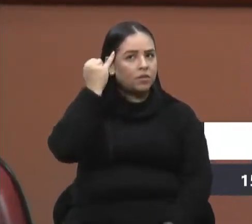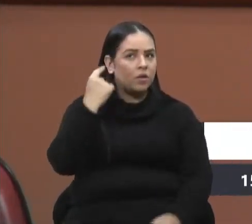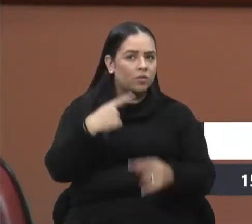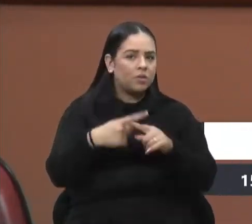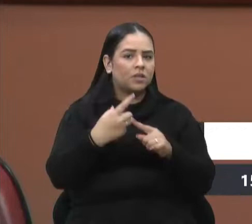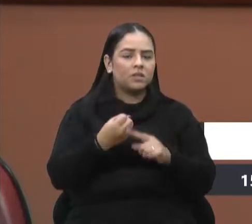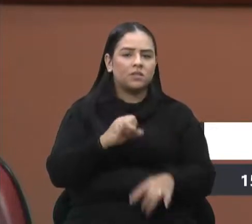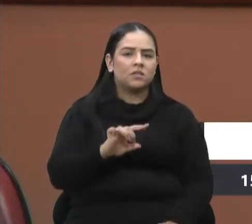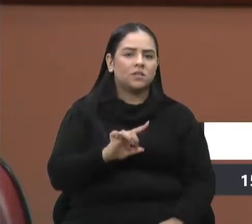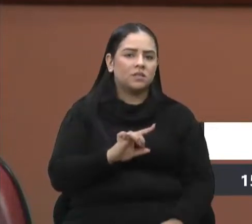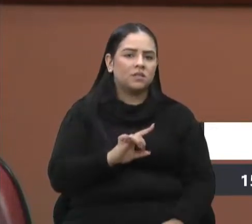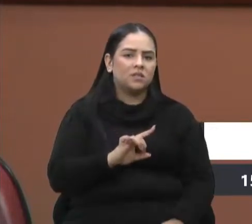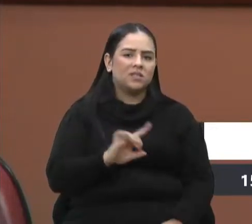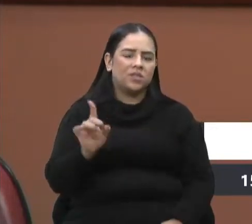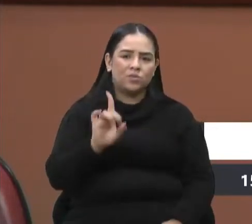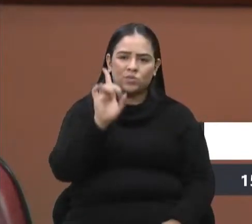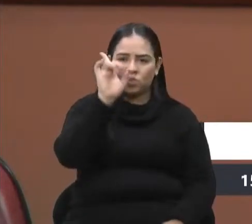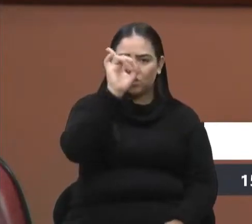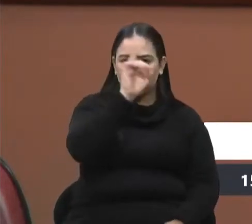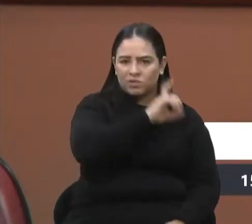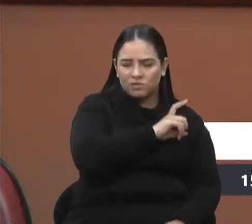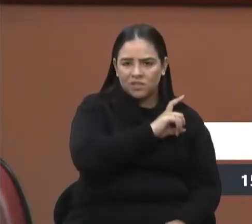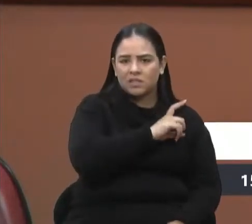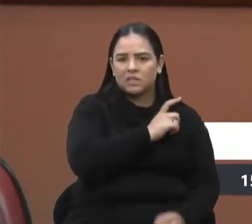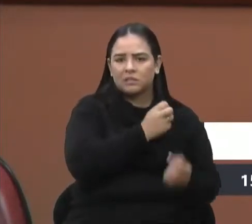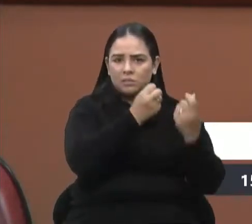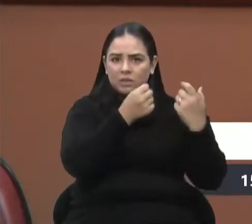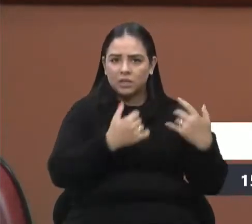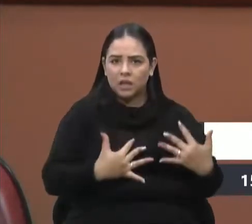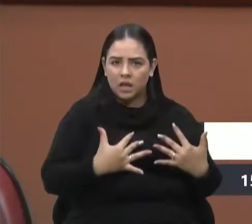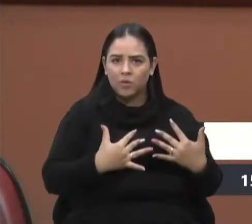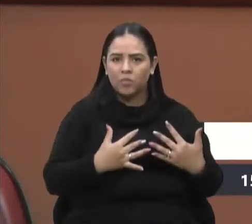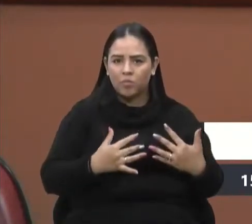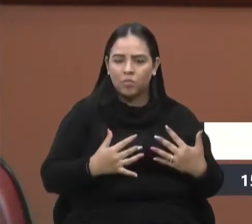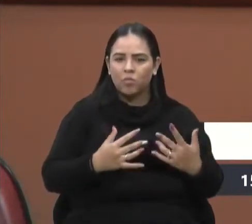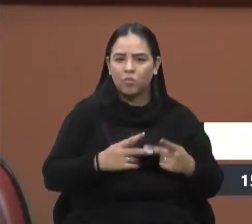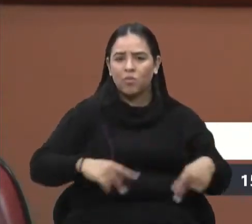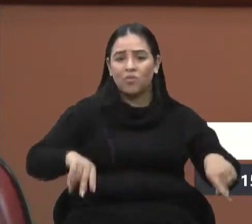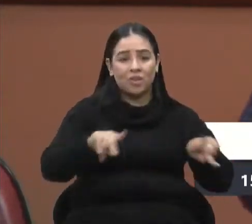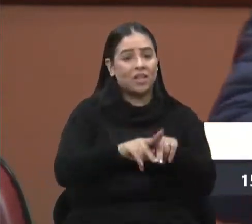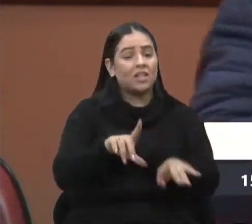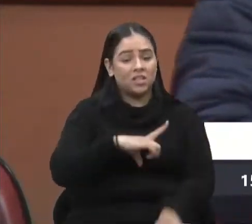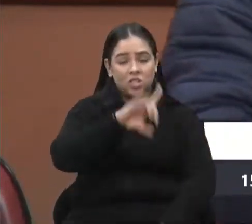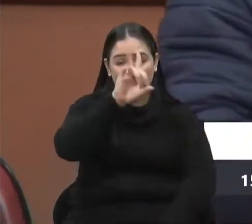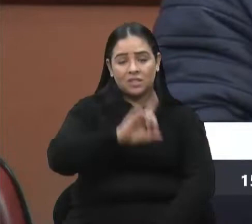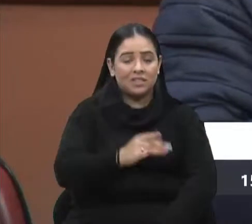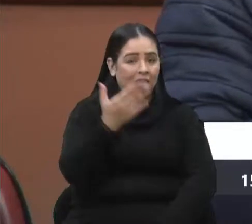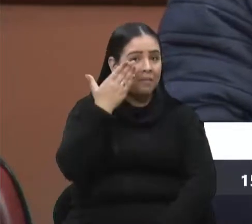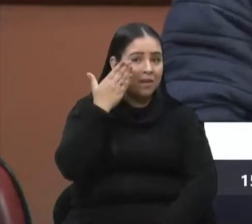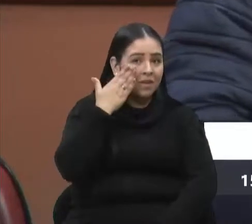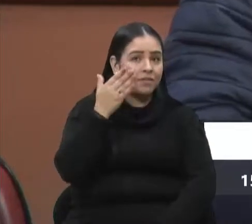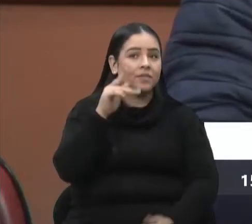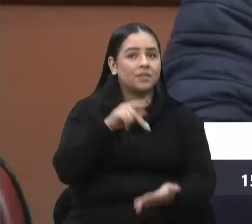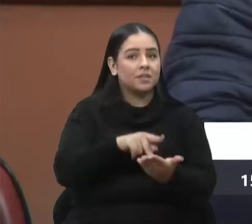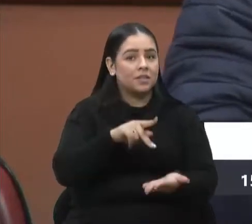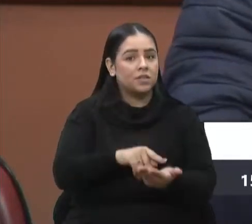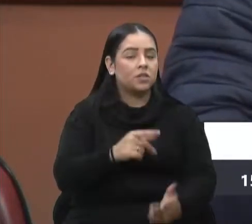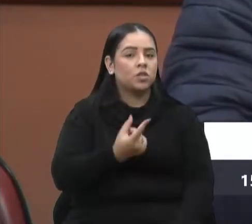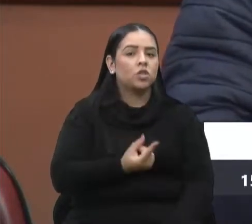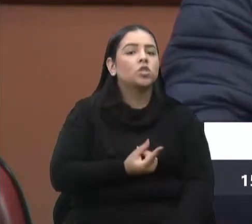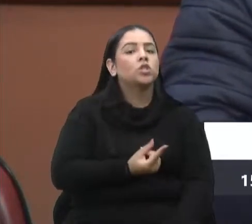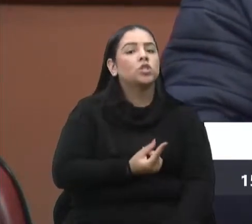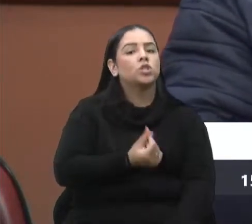senão fica muito difícil, né, explicar para a população e ela tem todo o direito de saber a verdade. Foi um recurso que